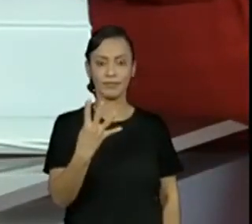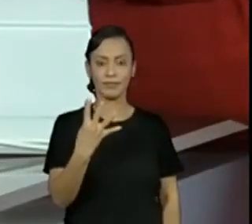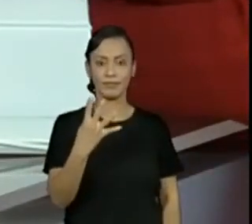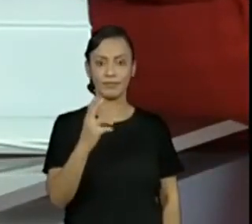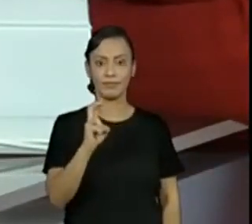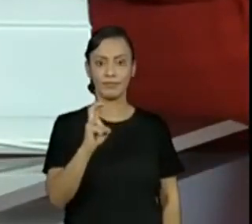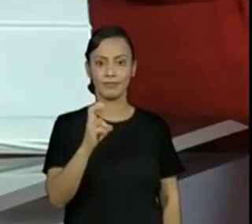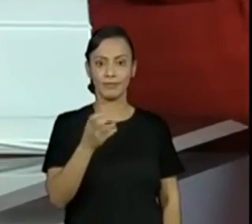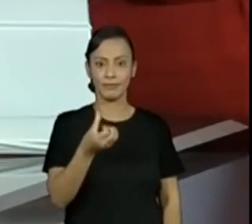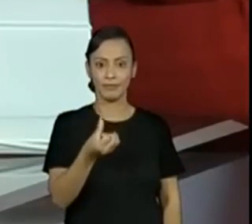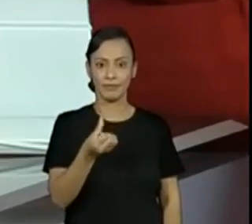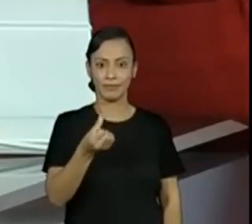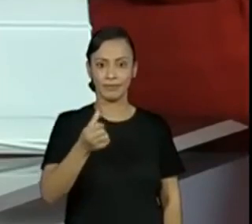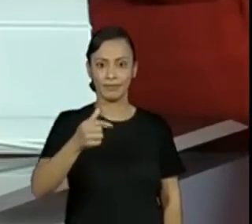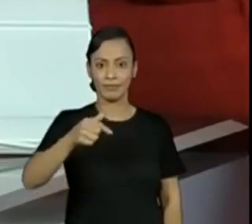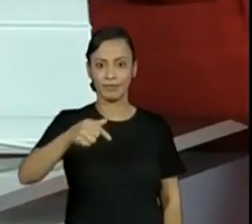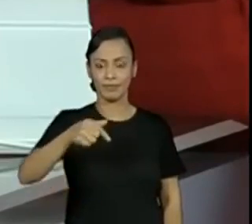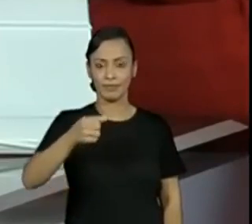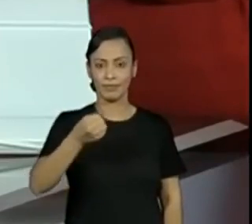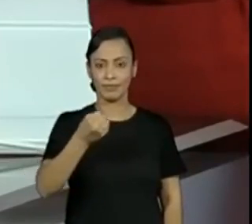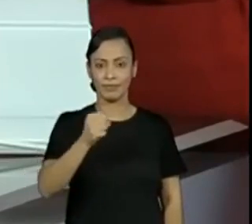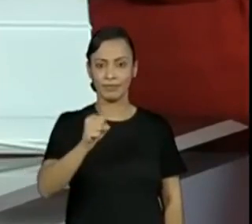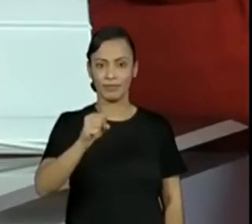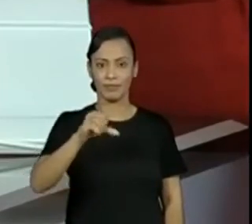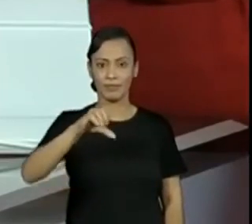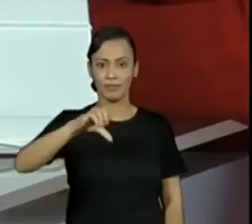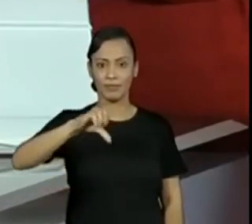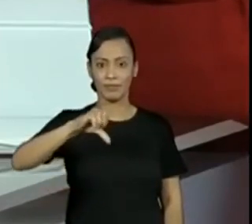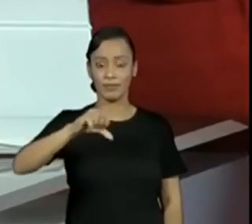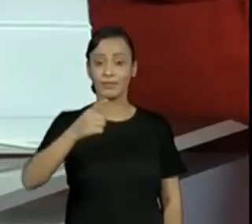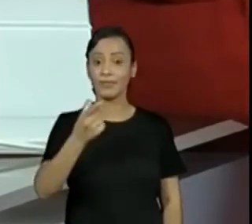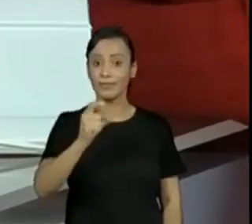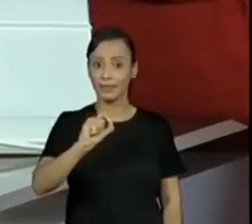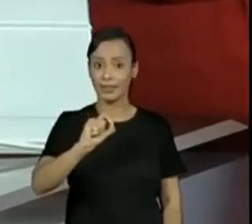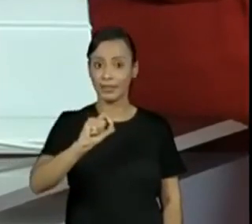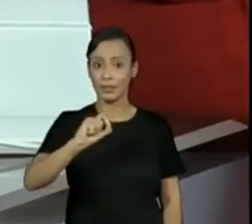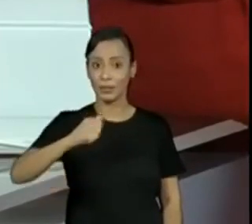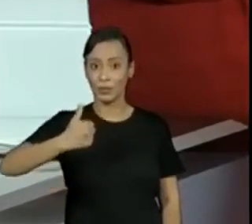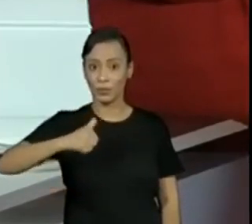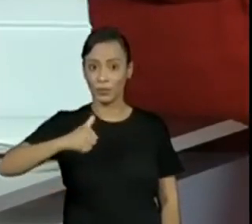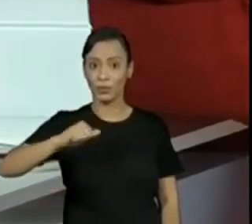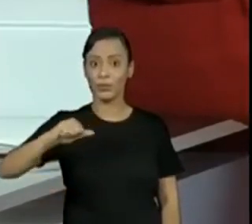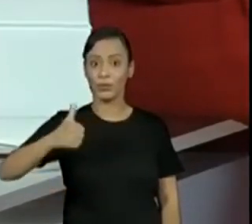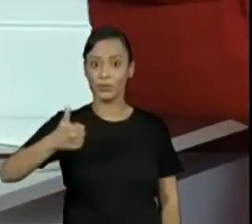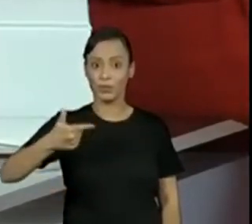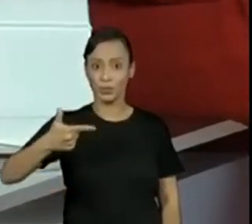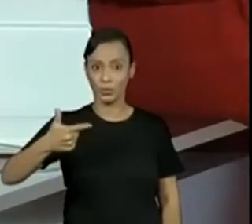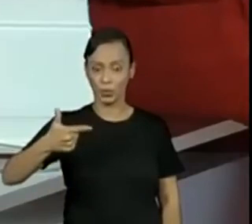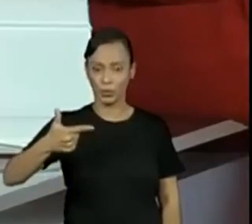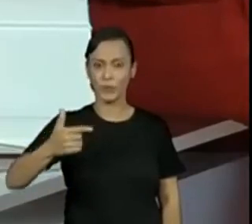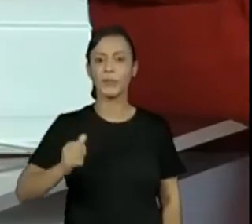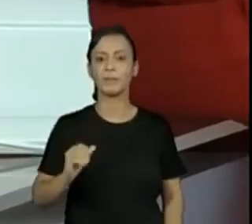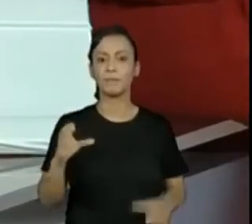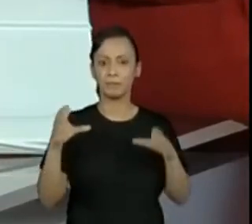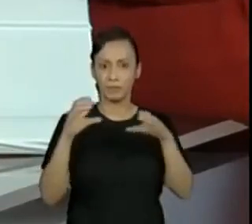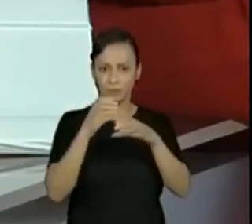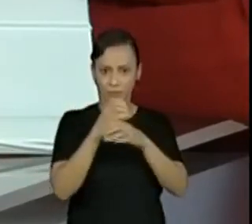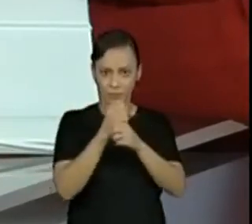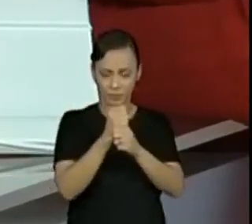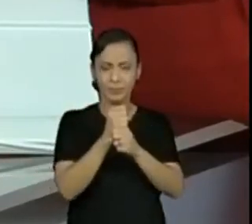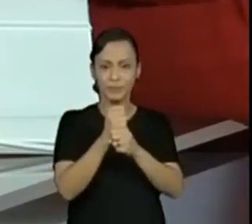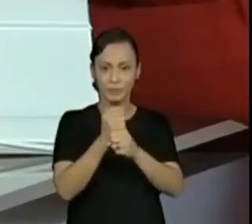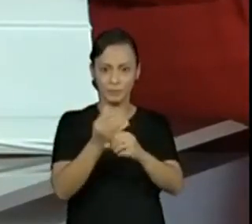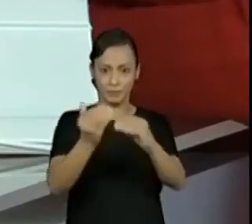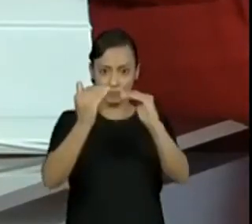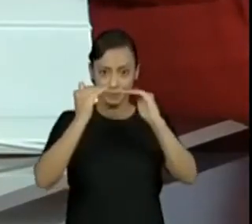quatro, cinco, seis, sete, oito, nove, dez, onze, doze. Primeira equipe. Vamos juntar com a segunda